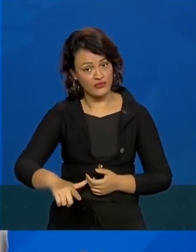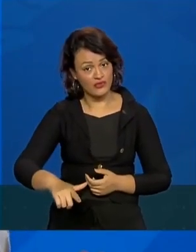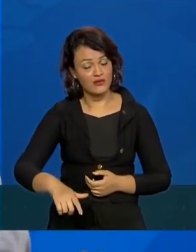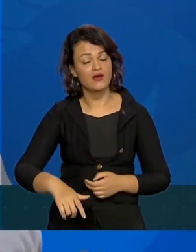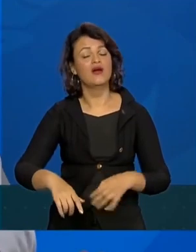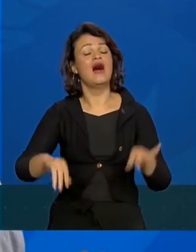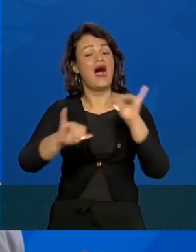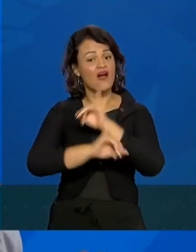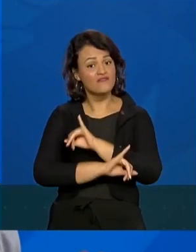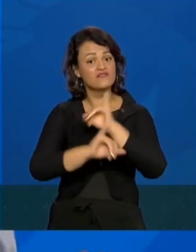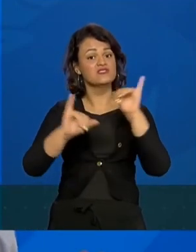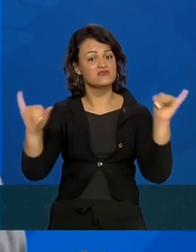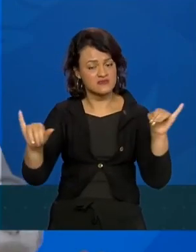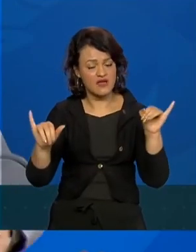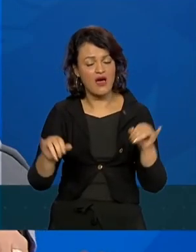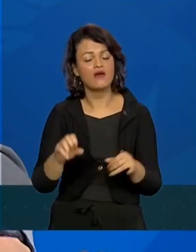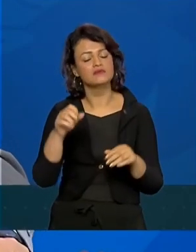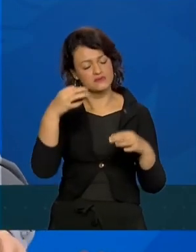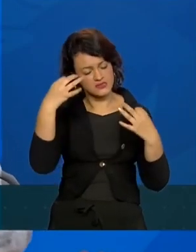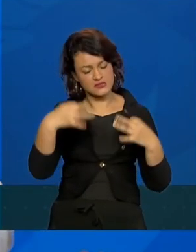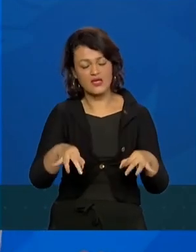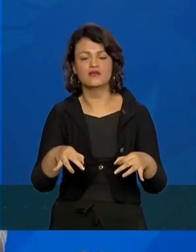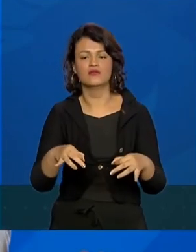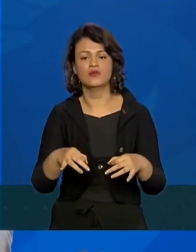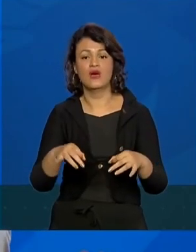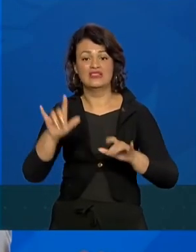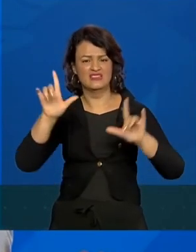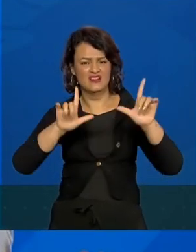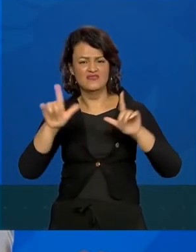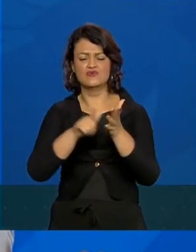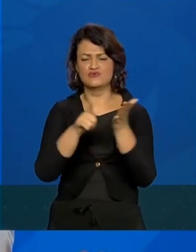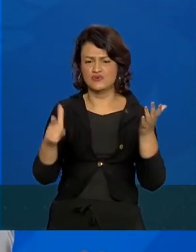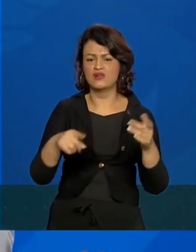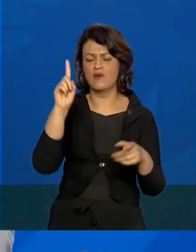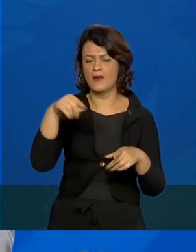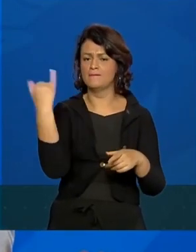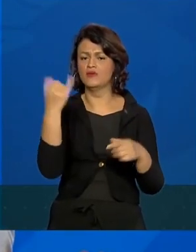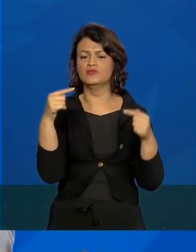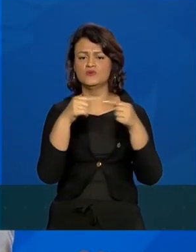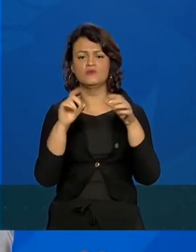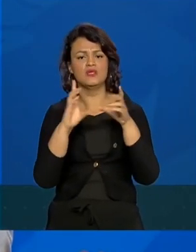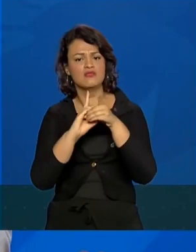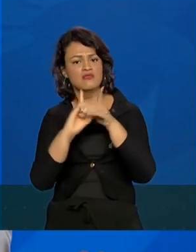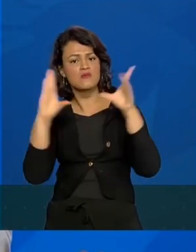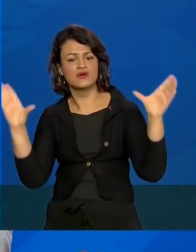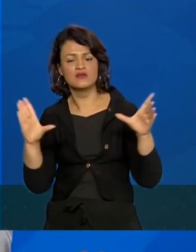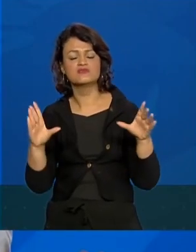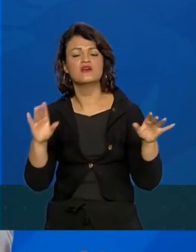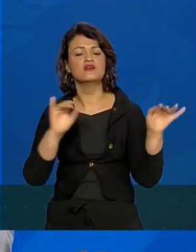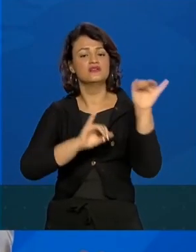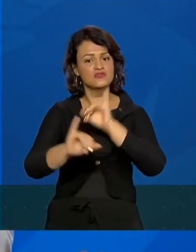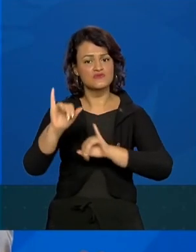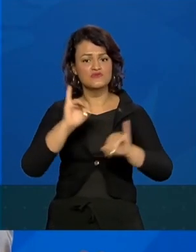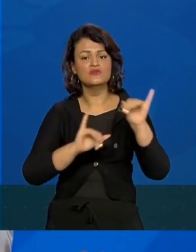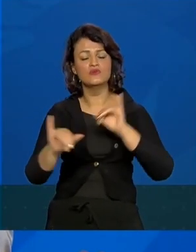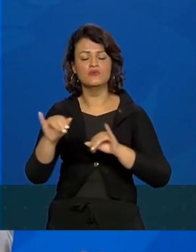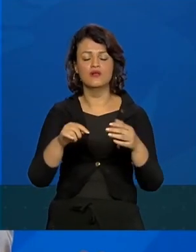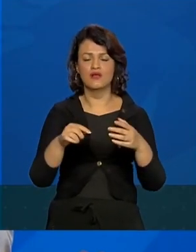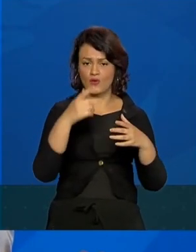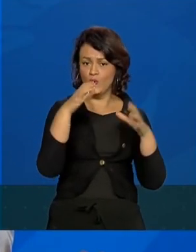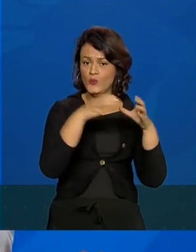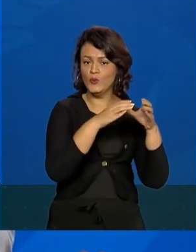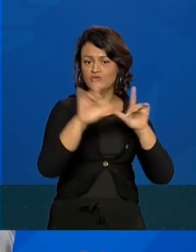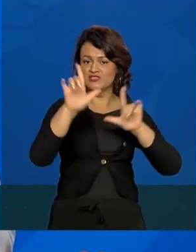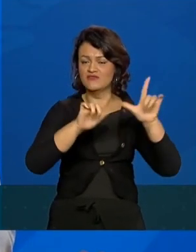ser divulgado. A imprensa é um pilar fundamental da democracia e está sendo divulgado pelas outras emissoras.